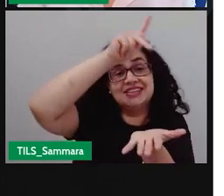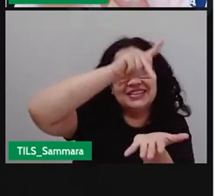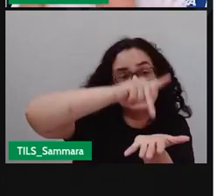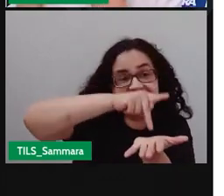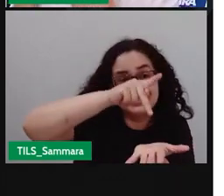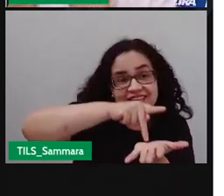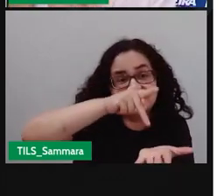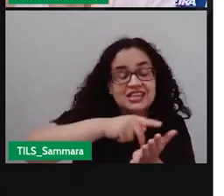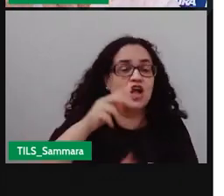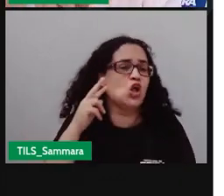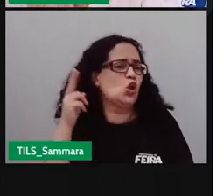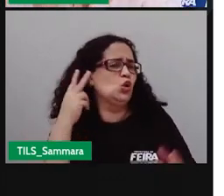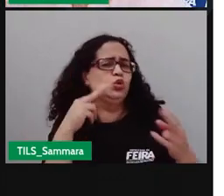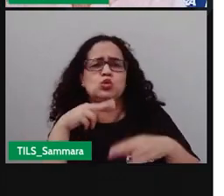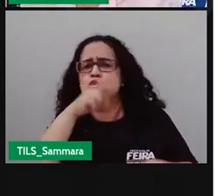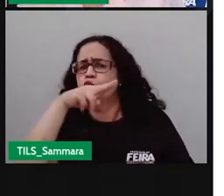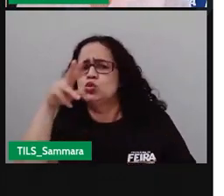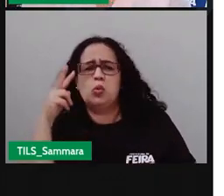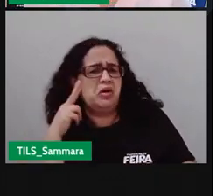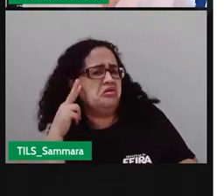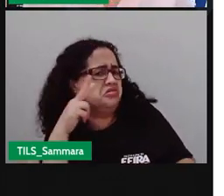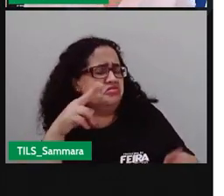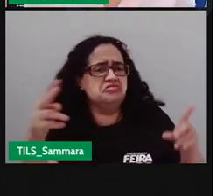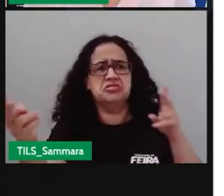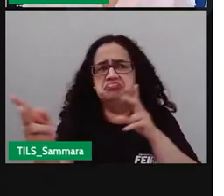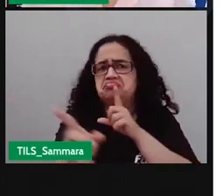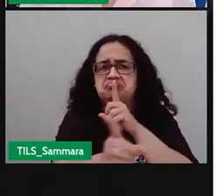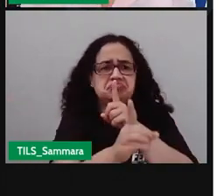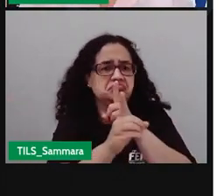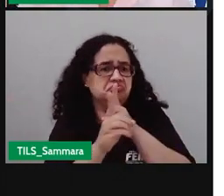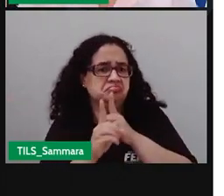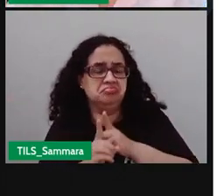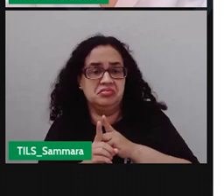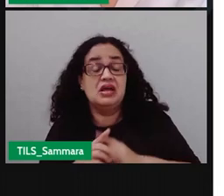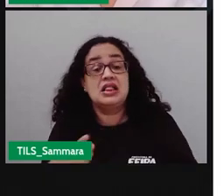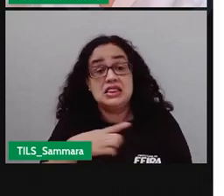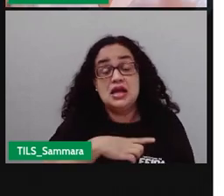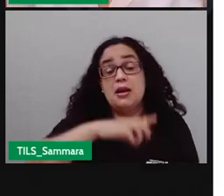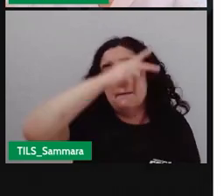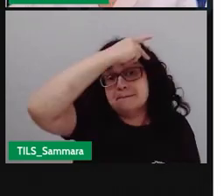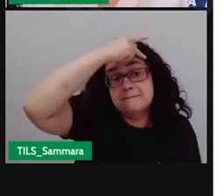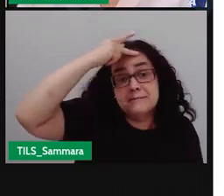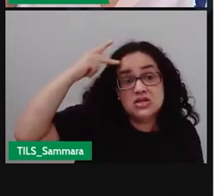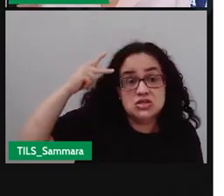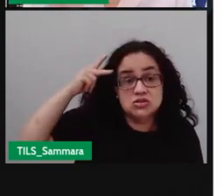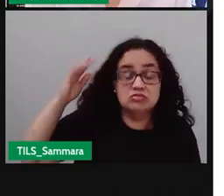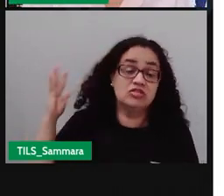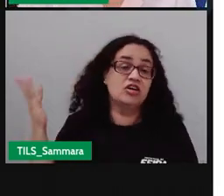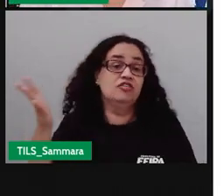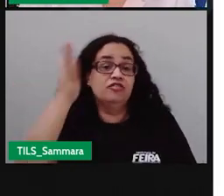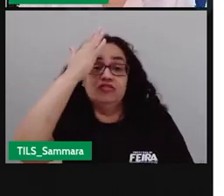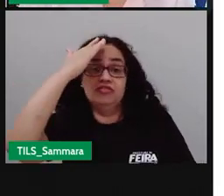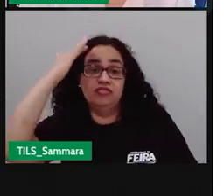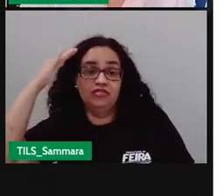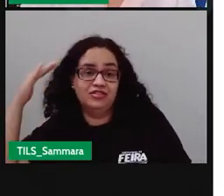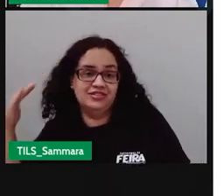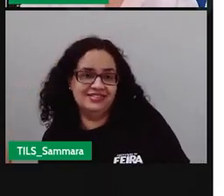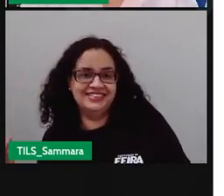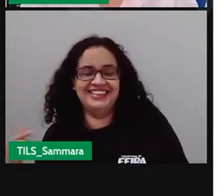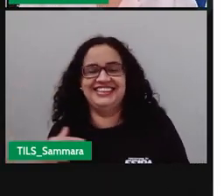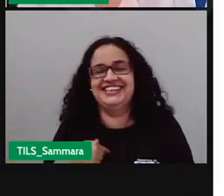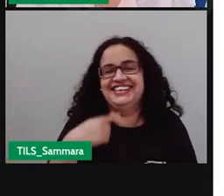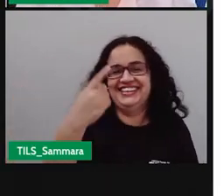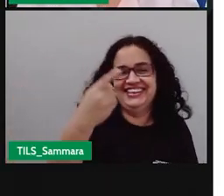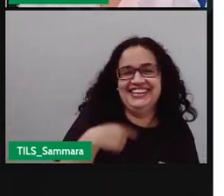vocês nunca viram pessoalmente, né, isso? Então, existem pessoas, as celebridades aí, que não é o nosso caso, viu,